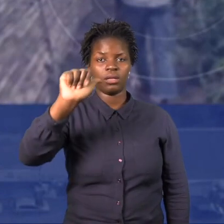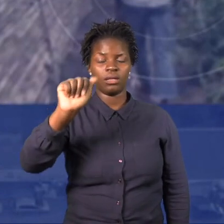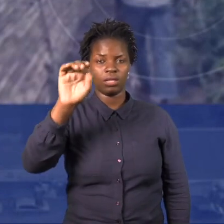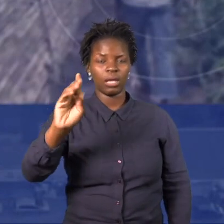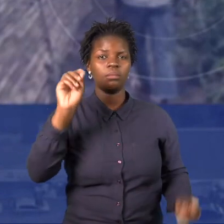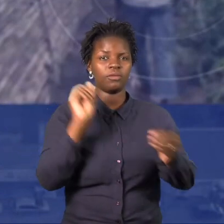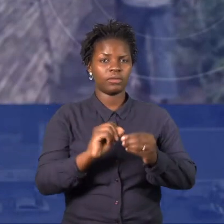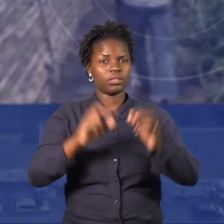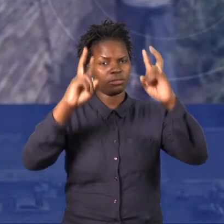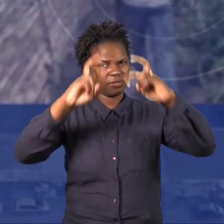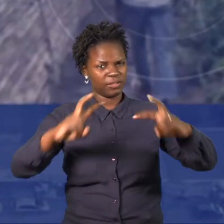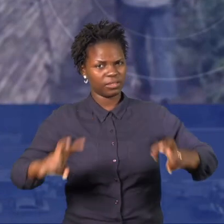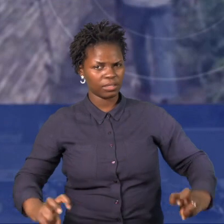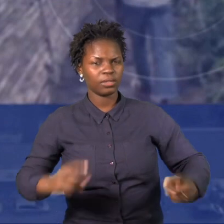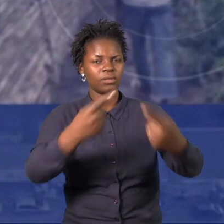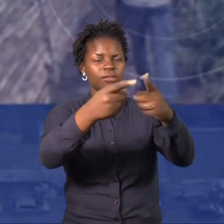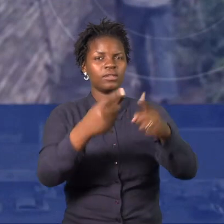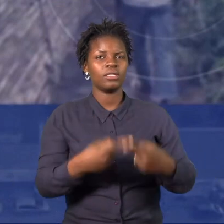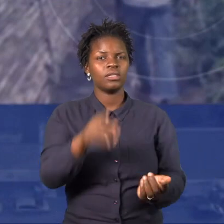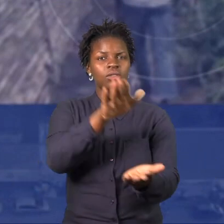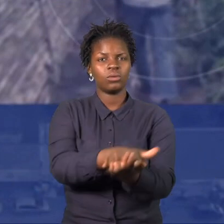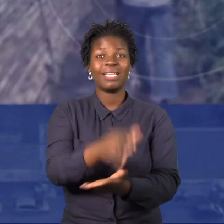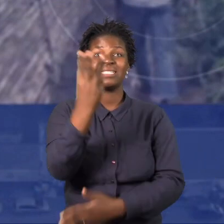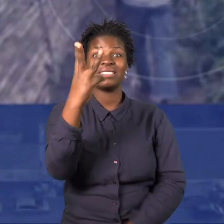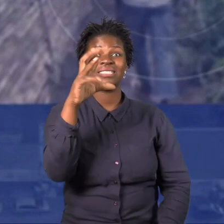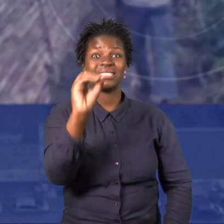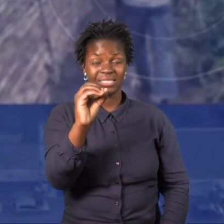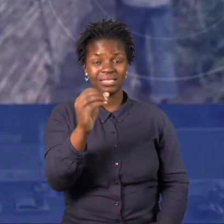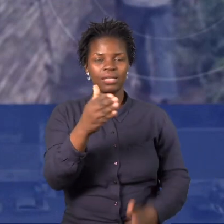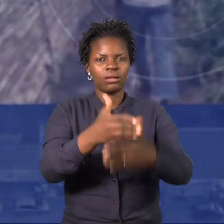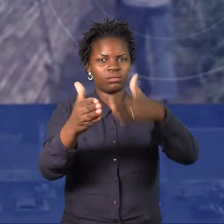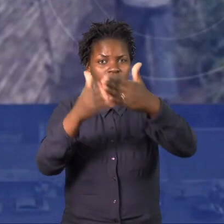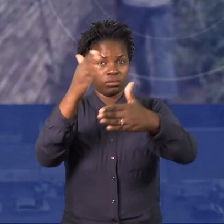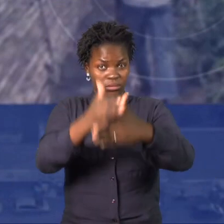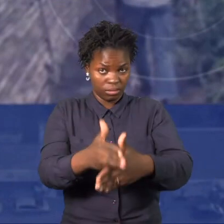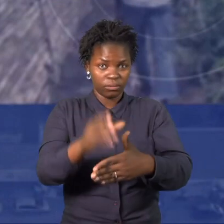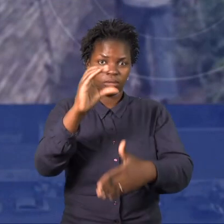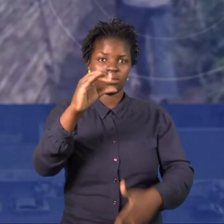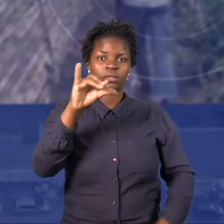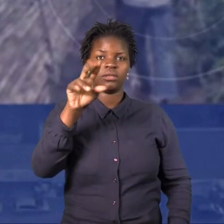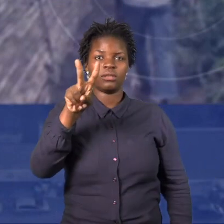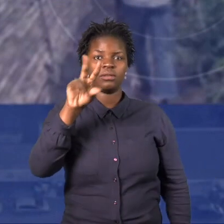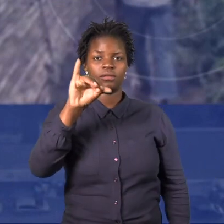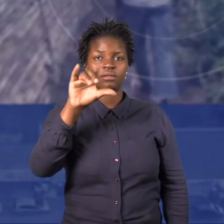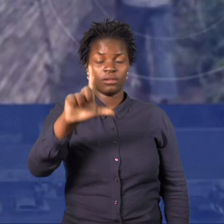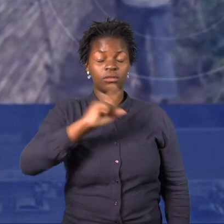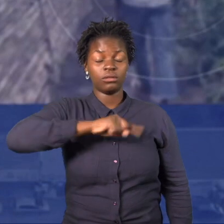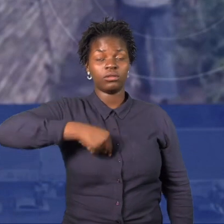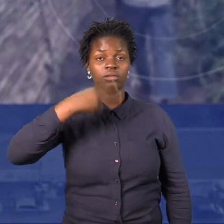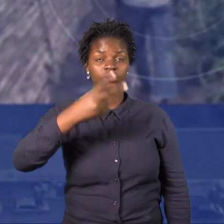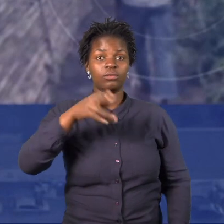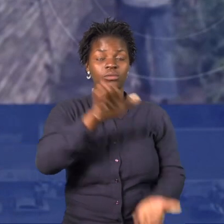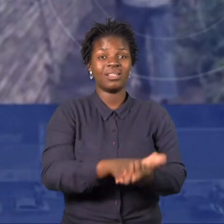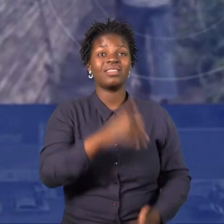Maputo, em 30 obras de construção civil, constatou a existência de 17 obras nas quais os trabalhadores